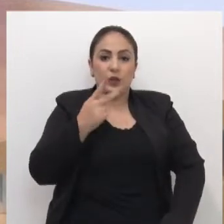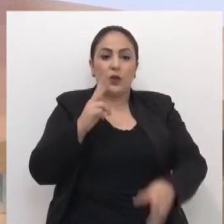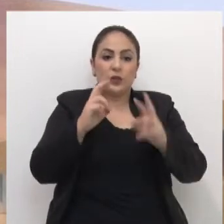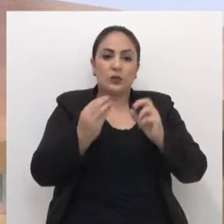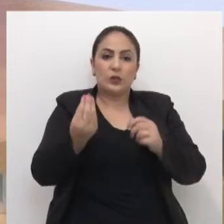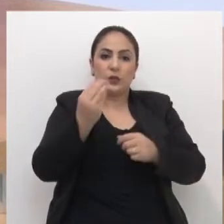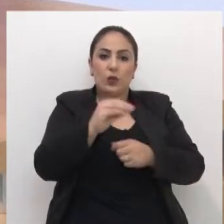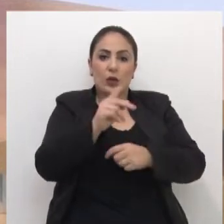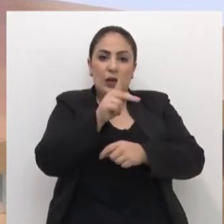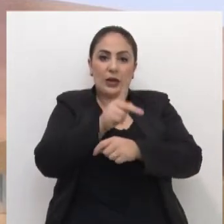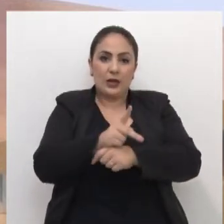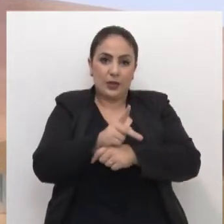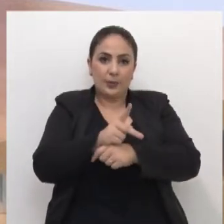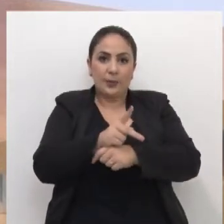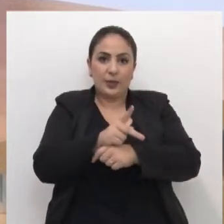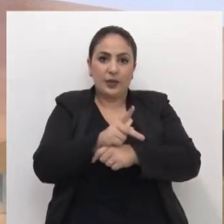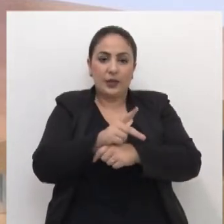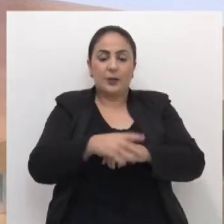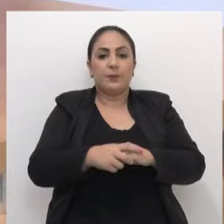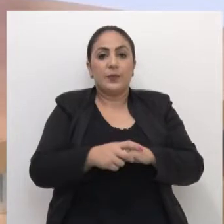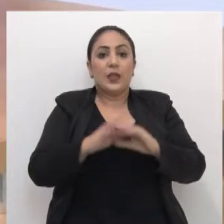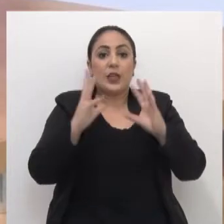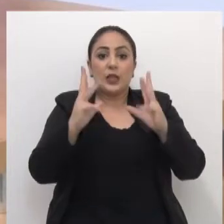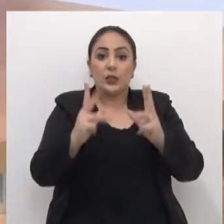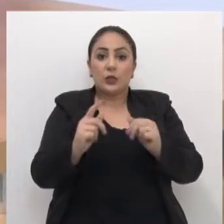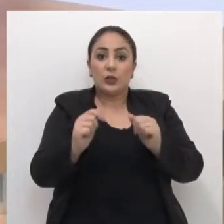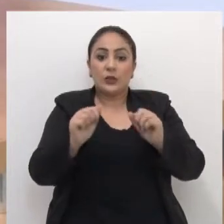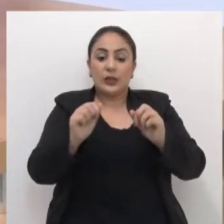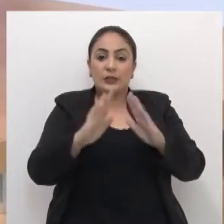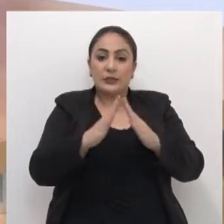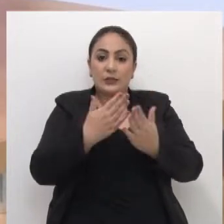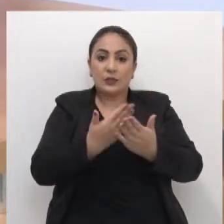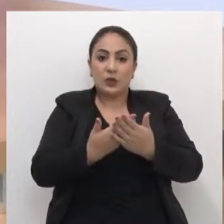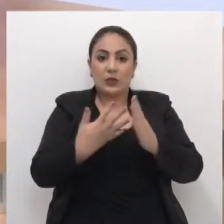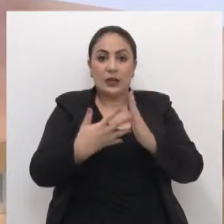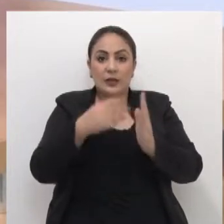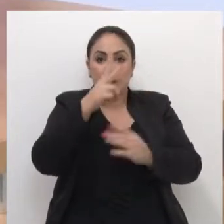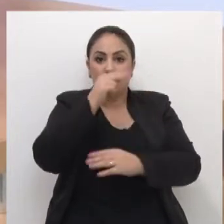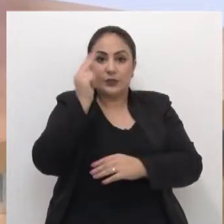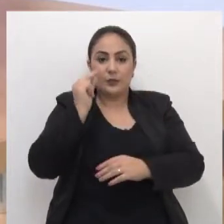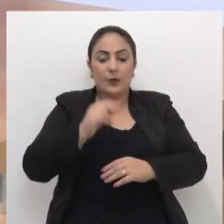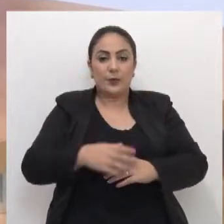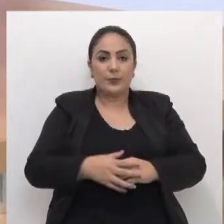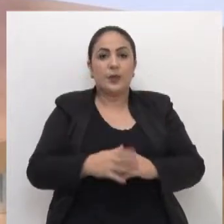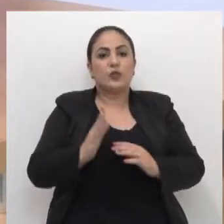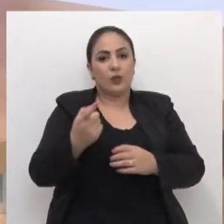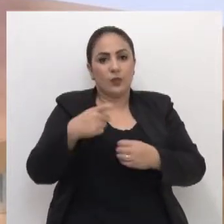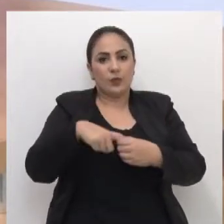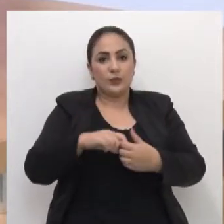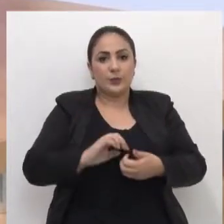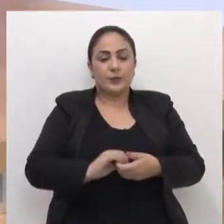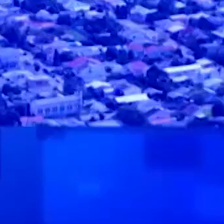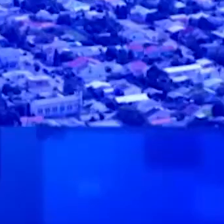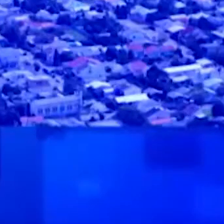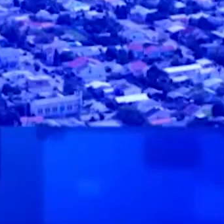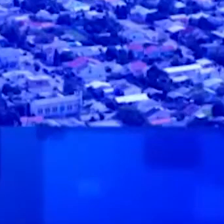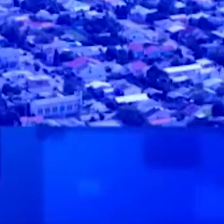instalação das câmeras de vídeo monitoramento em todas as escolas da rede municipal. Nós já voltamos.